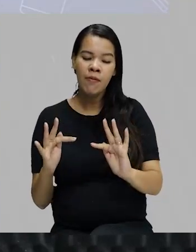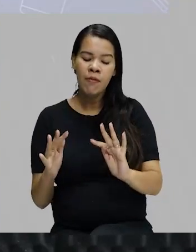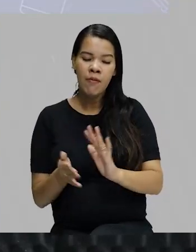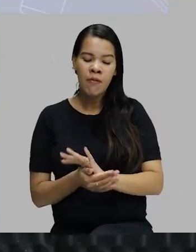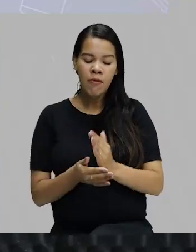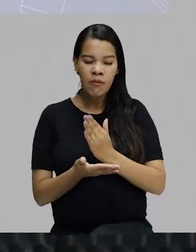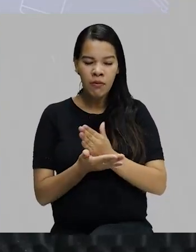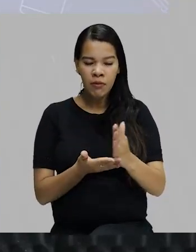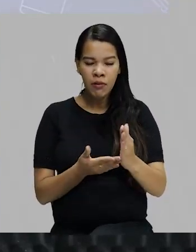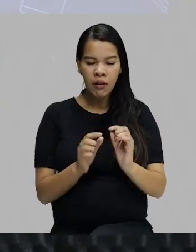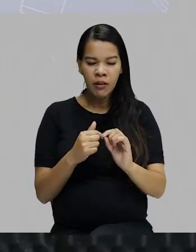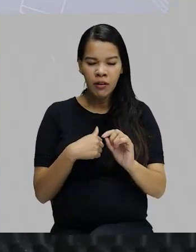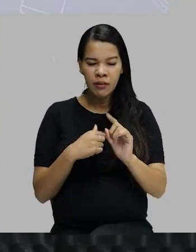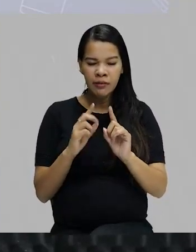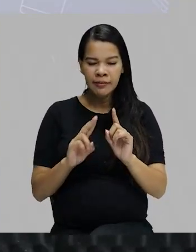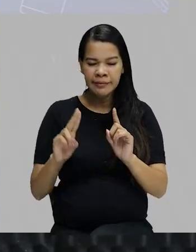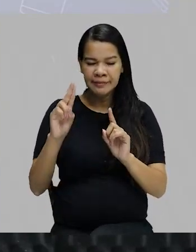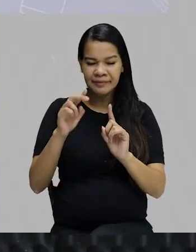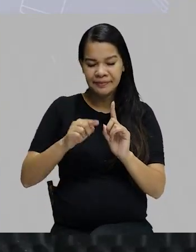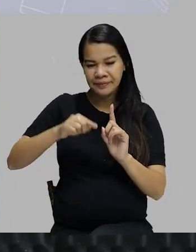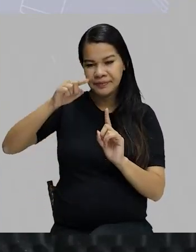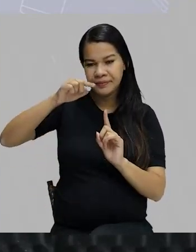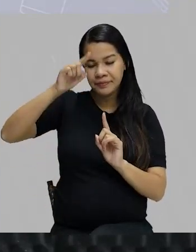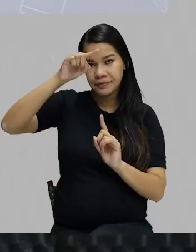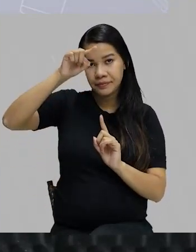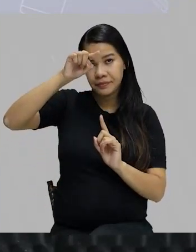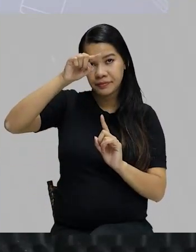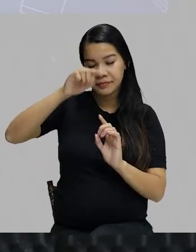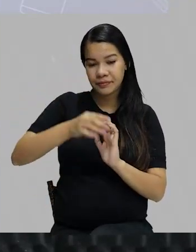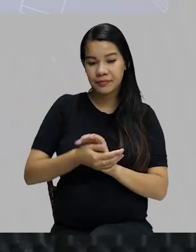coloco ele de cabecinha para baixo, tá certo?